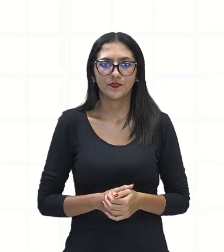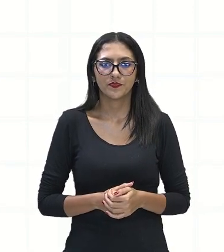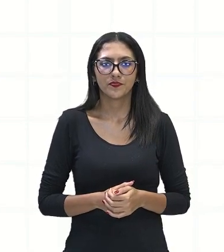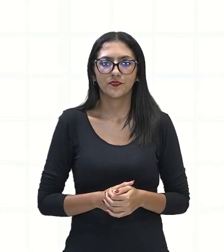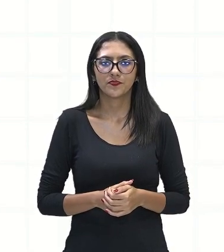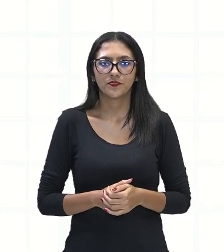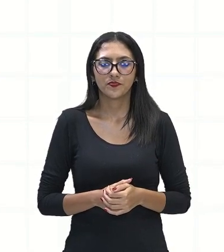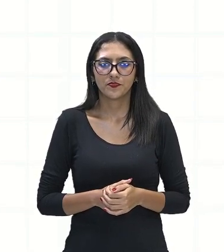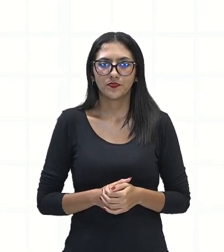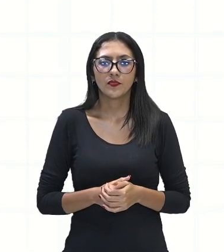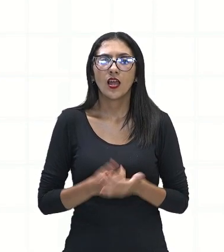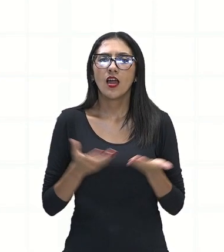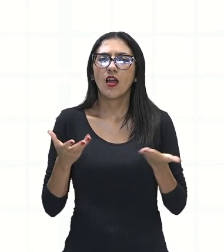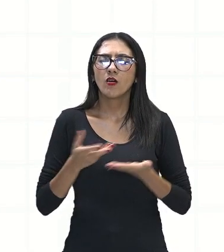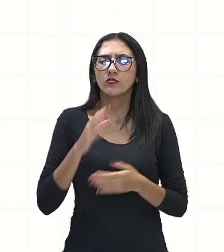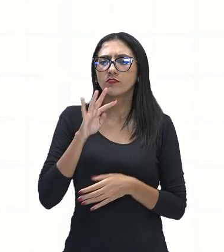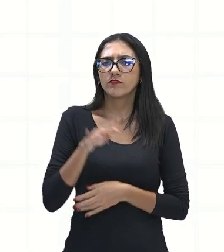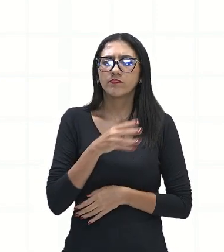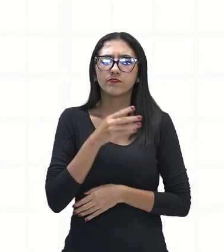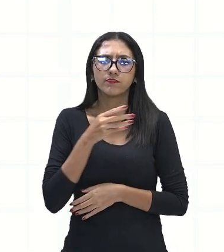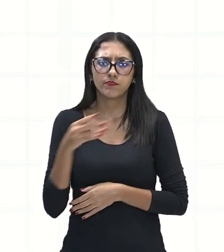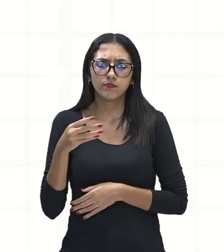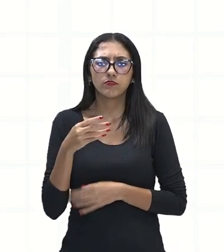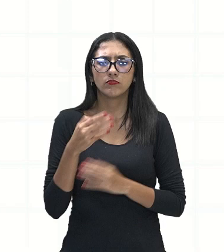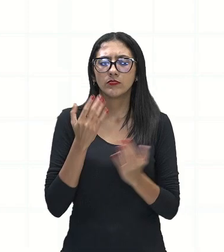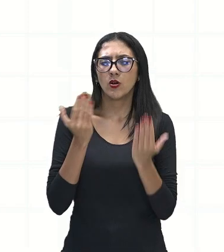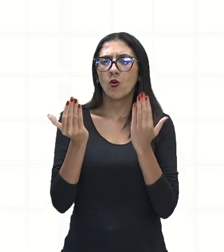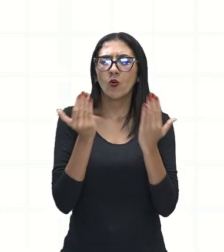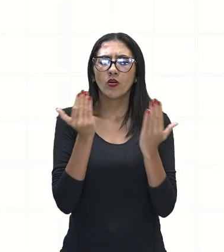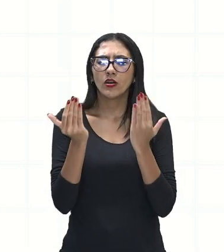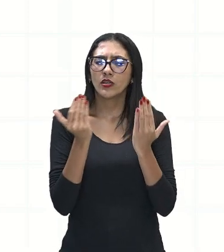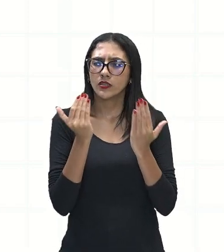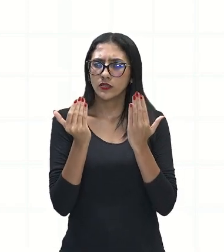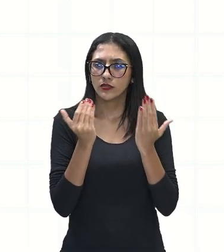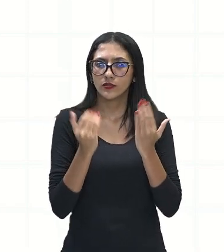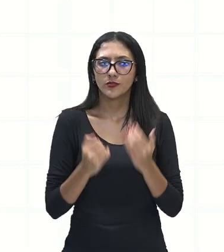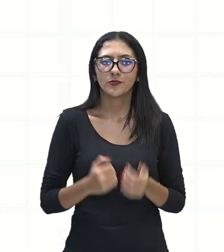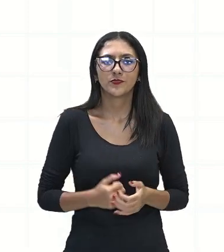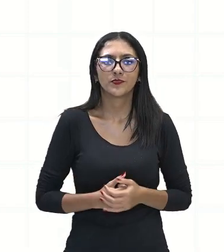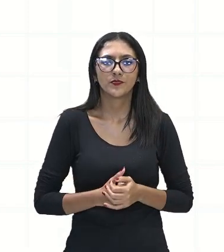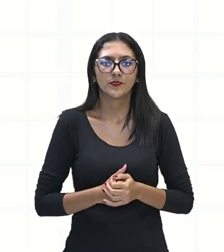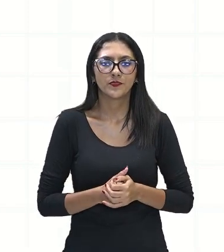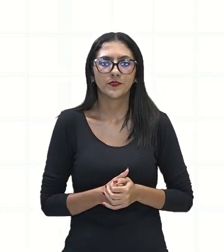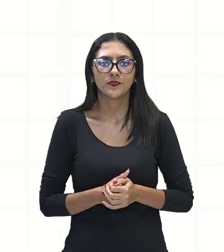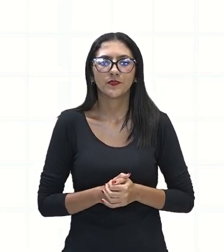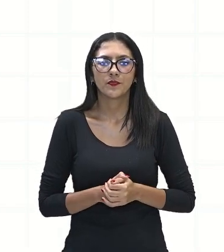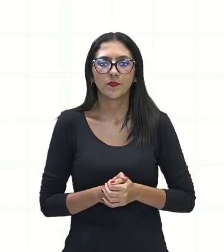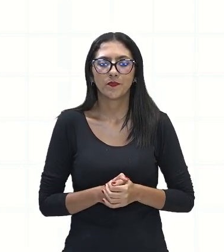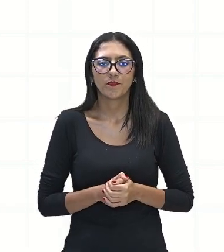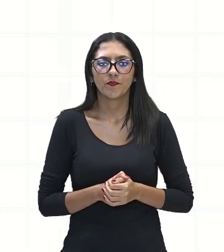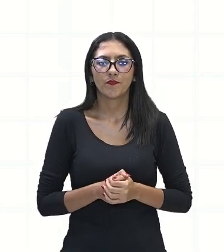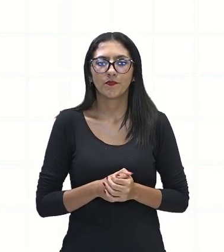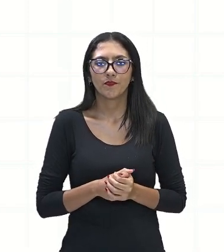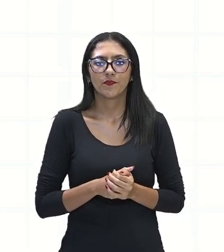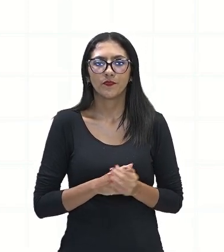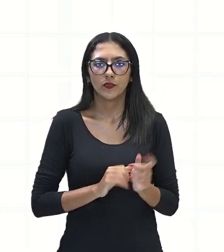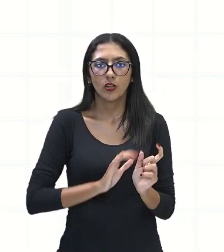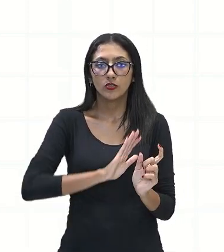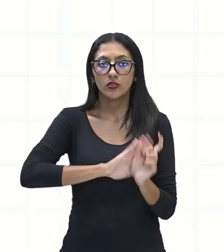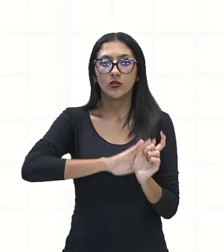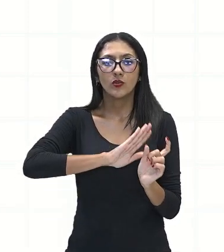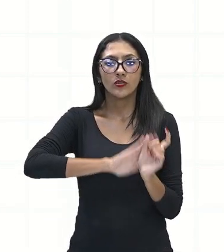Agora, fazendo uma pequena diferenciação aqui, gente. Denotação e conotação. Na denotação, nós vamos ter palavras que têm